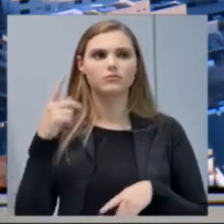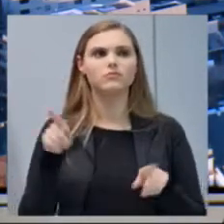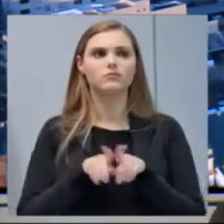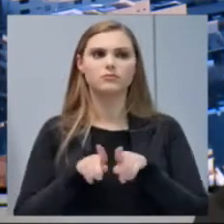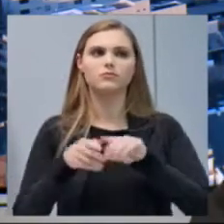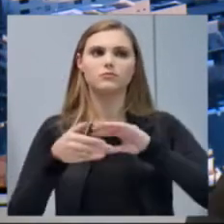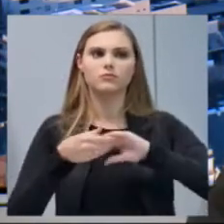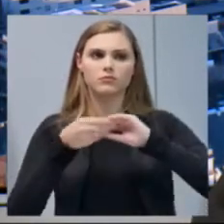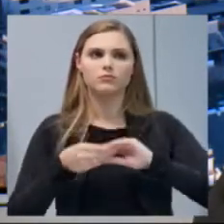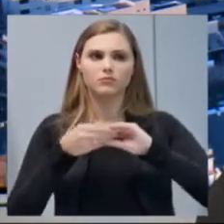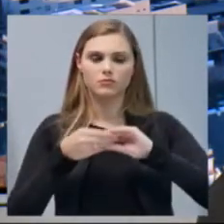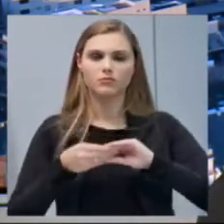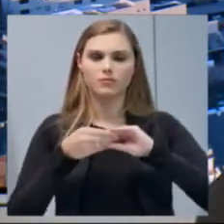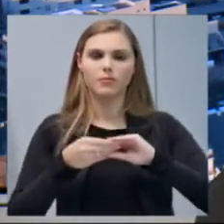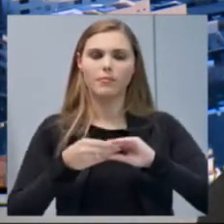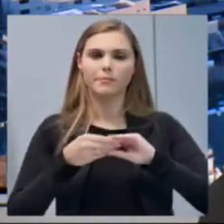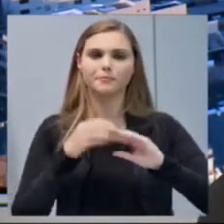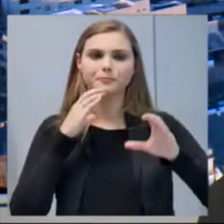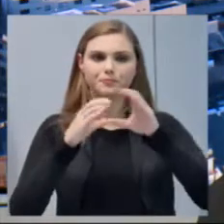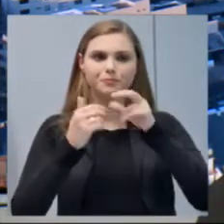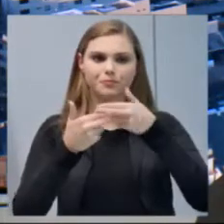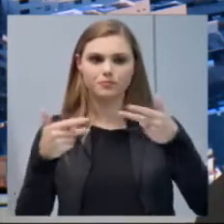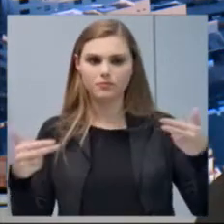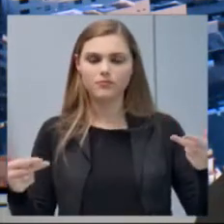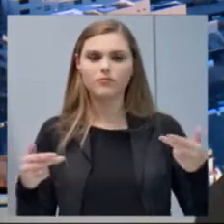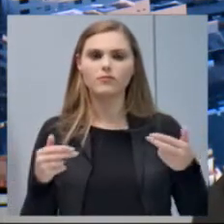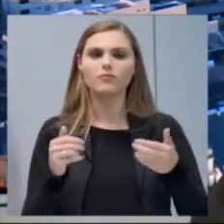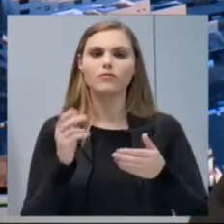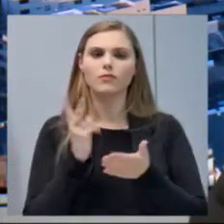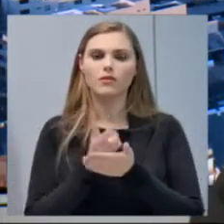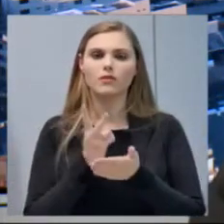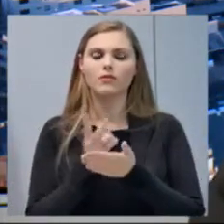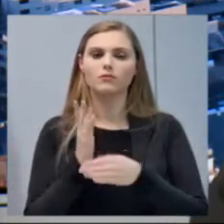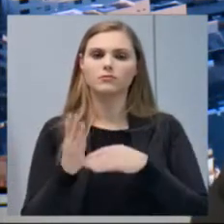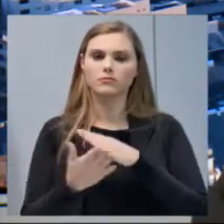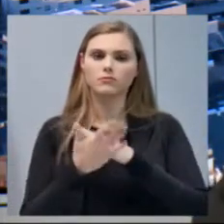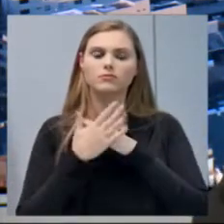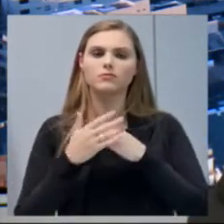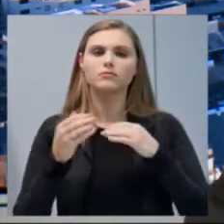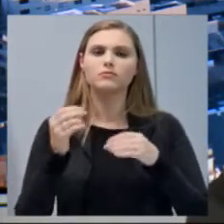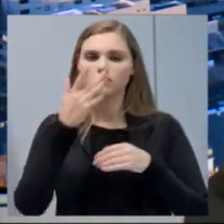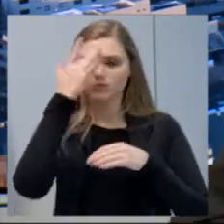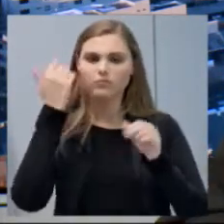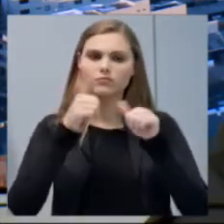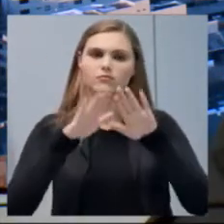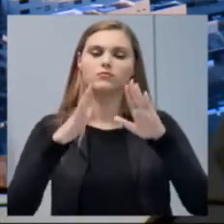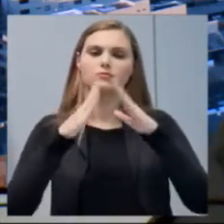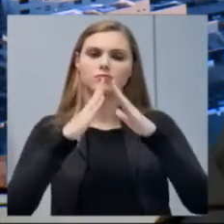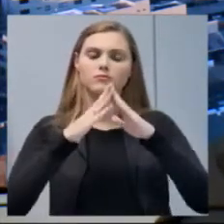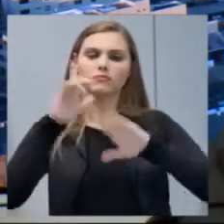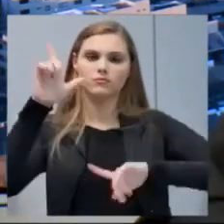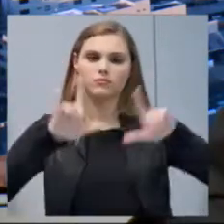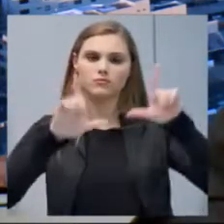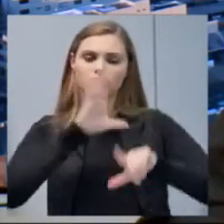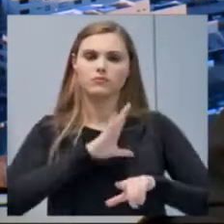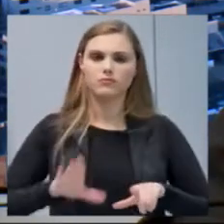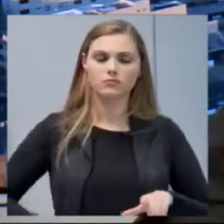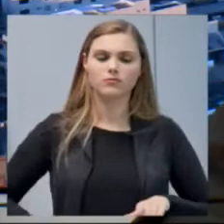imprensa, que nos prestigia, e a todos que, através do TV Câmara e pelas redes sociais, nos acompanham todos os dias.